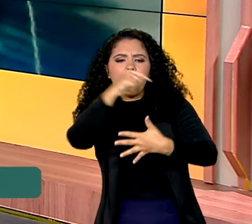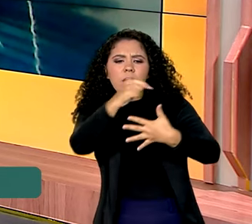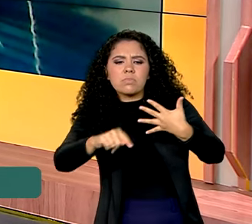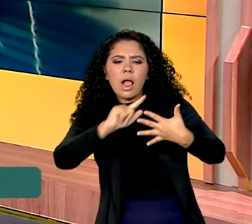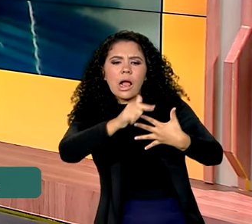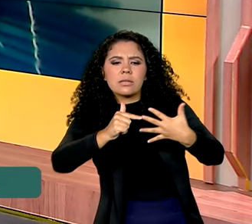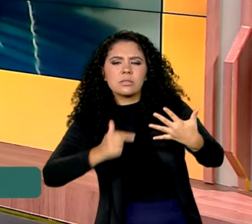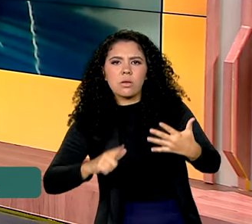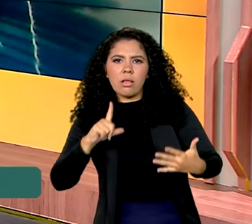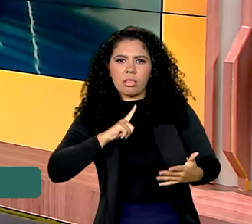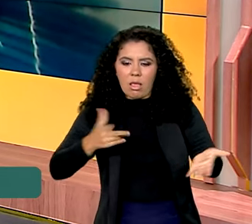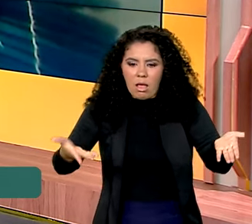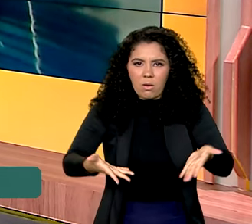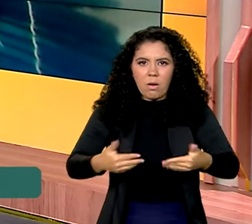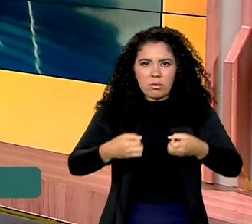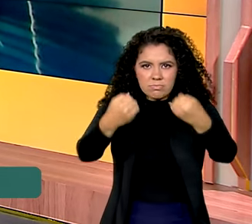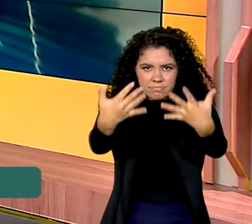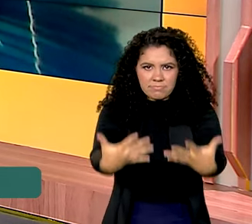atualmente?